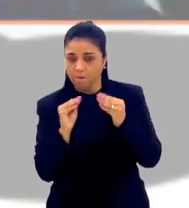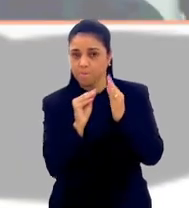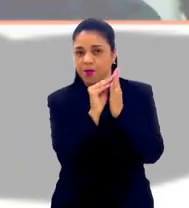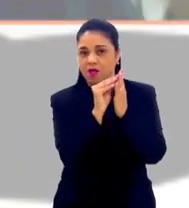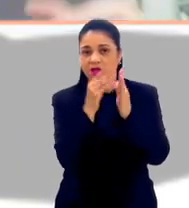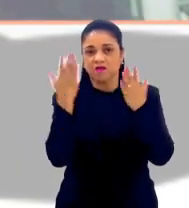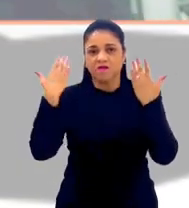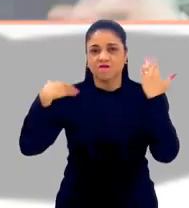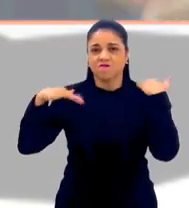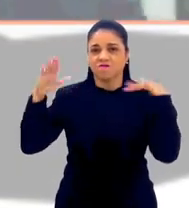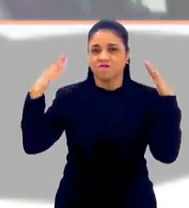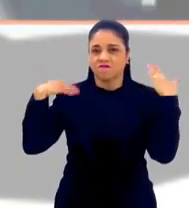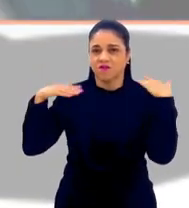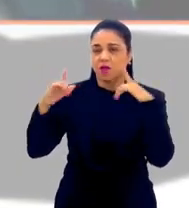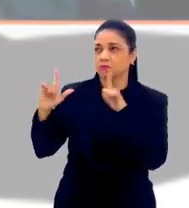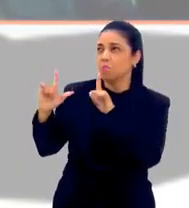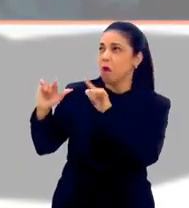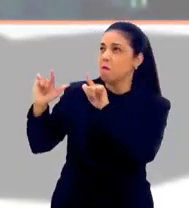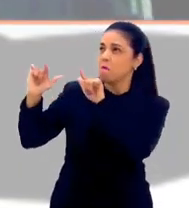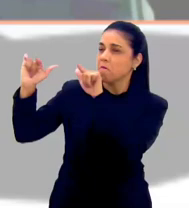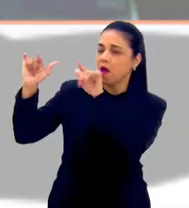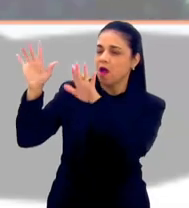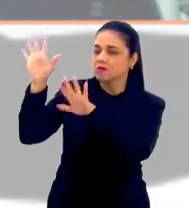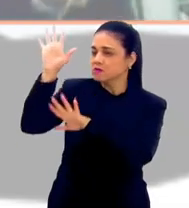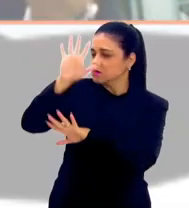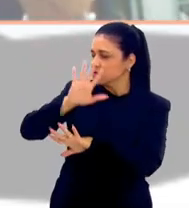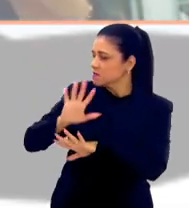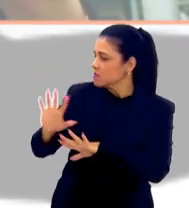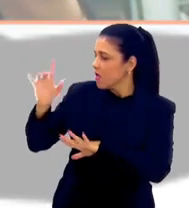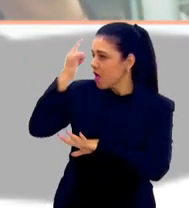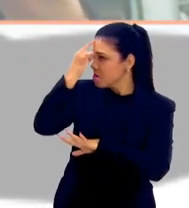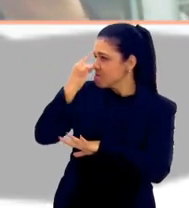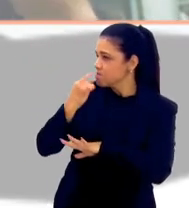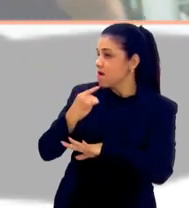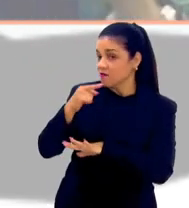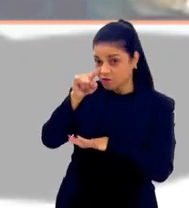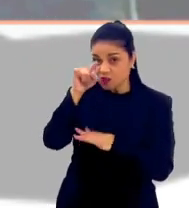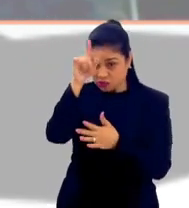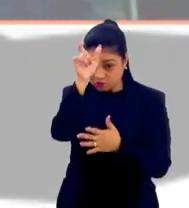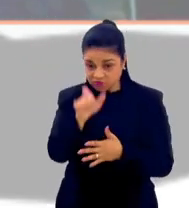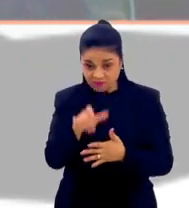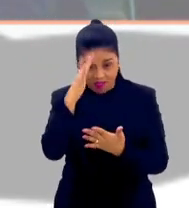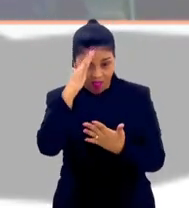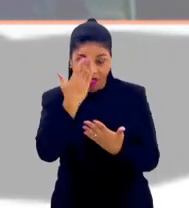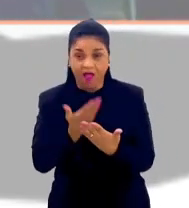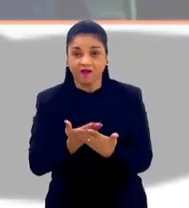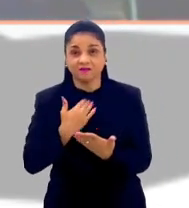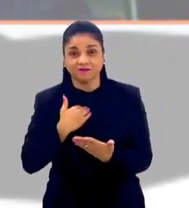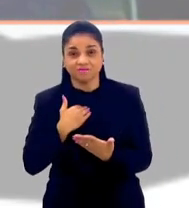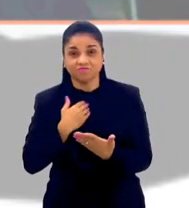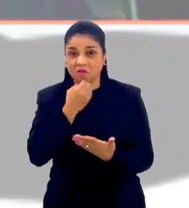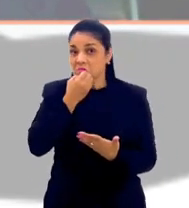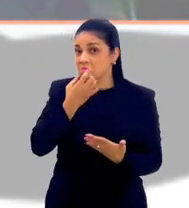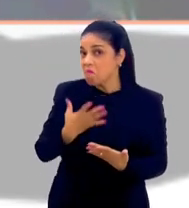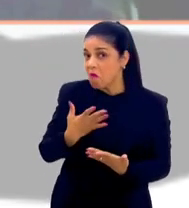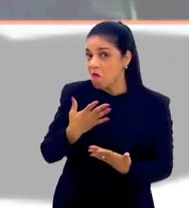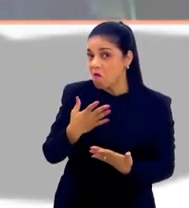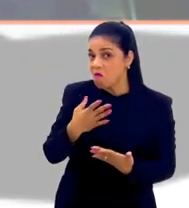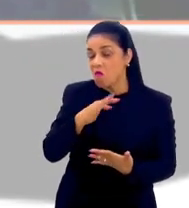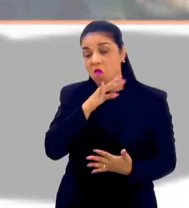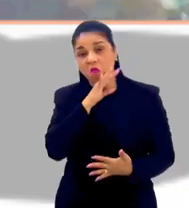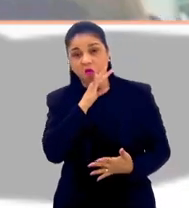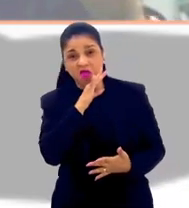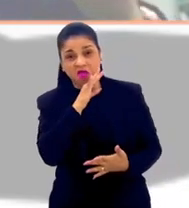numa viagem, num cenário, né? Você vai acreditar. Você não sabe se isso aqui é um cenário bom, é um